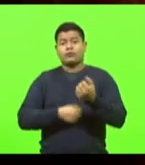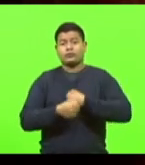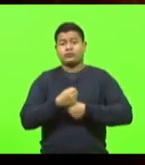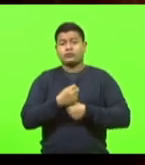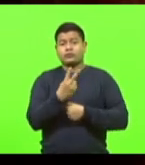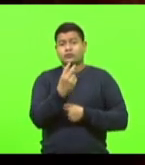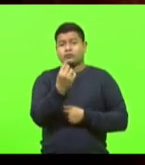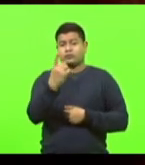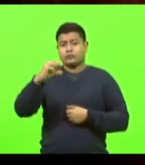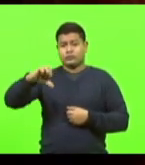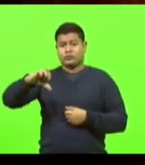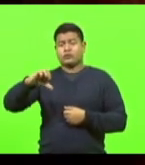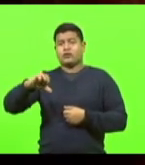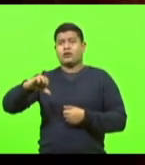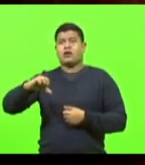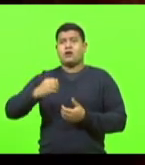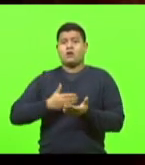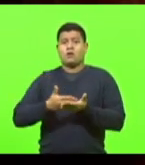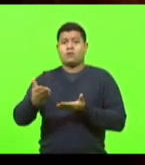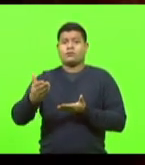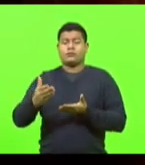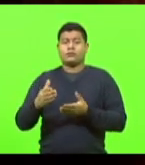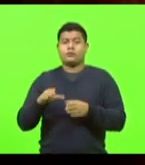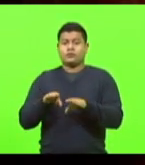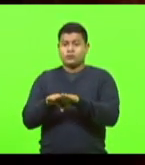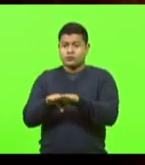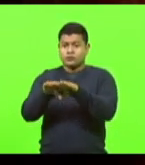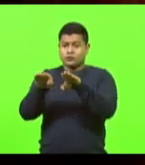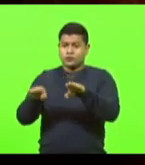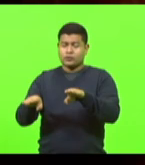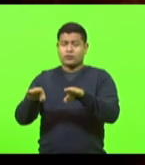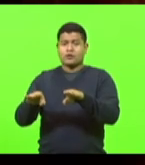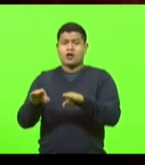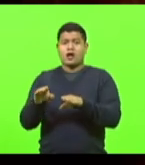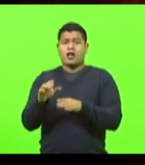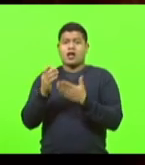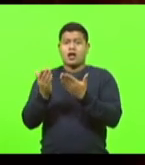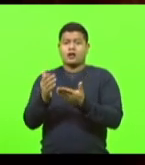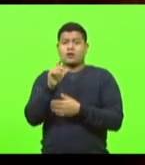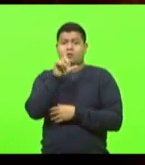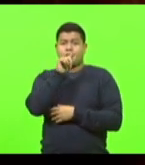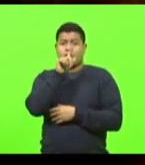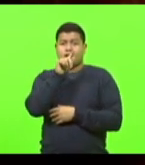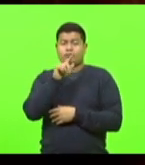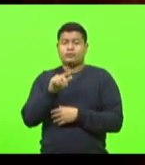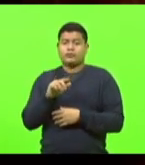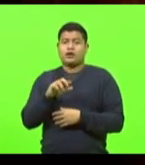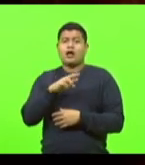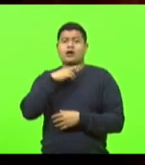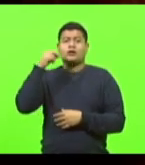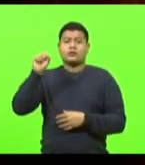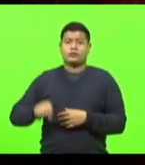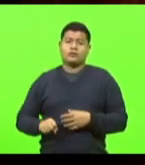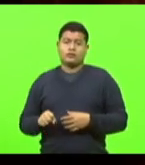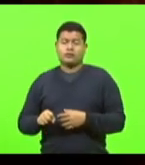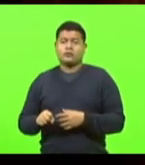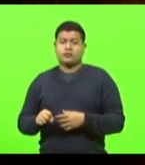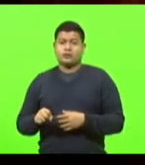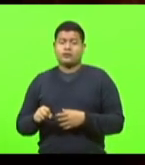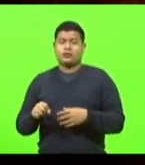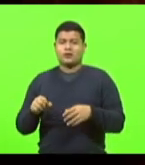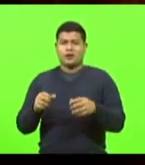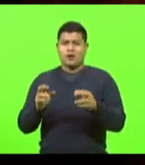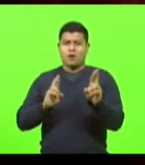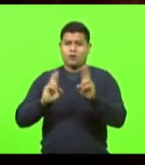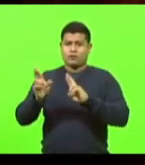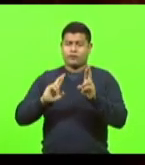começou a ser feita a duplicação do trecho entre Guaramirim e Jaraguá do Sul, o trecho estadualizado da